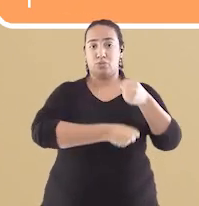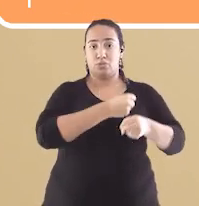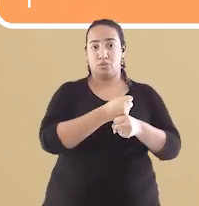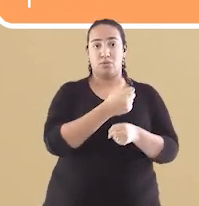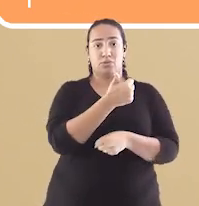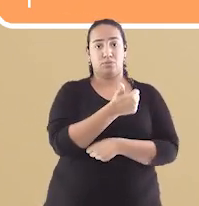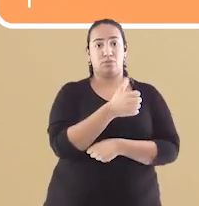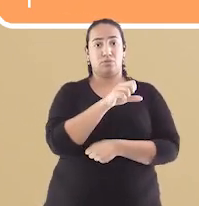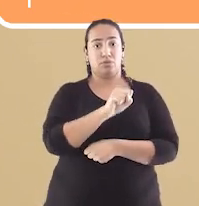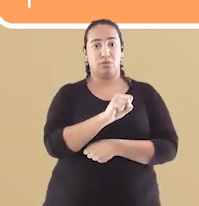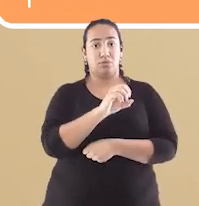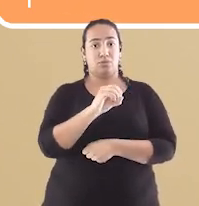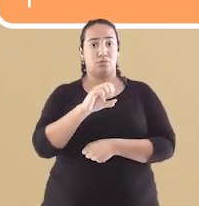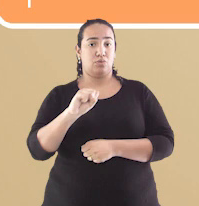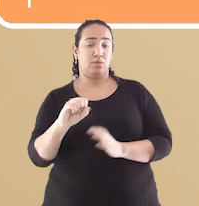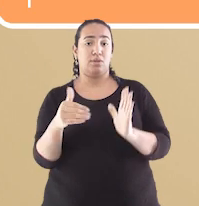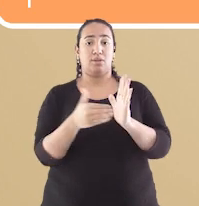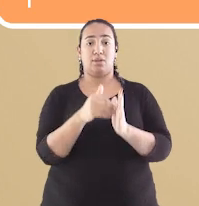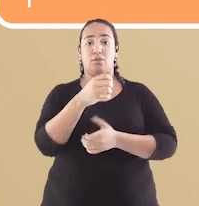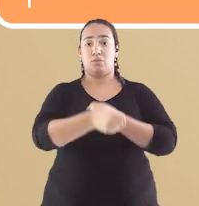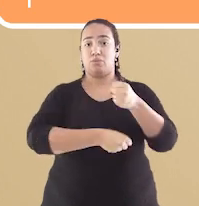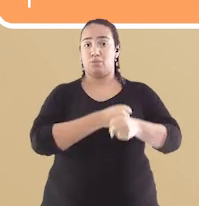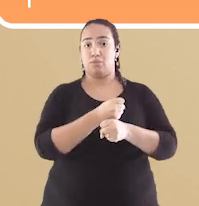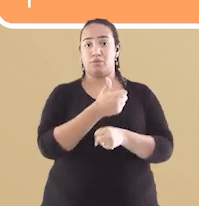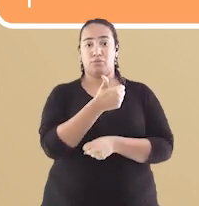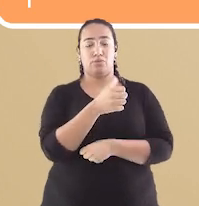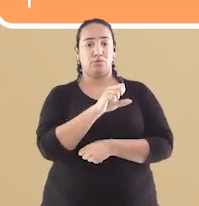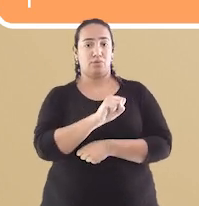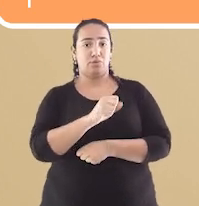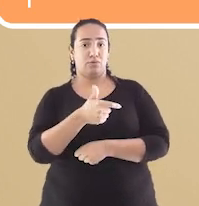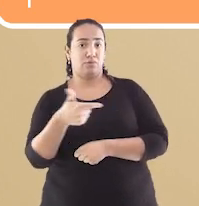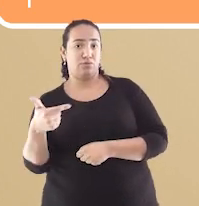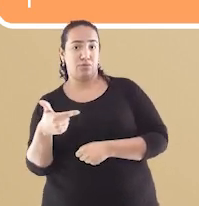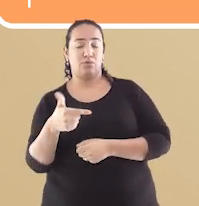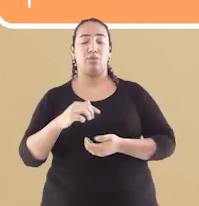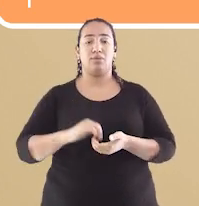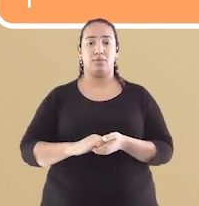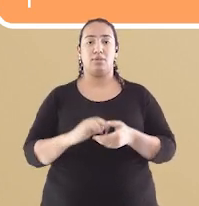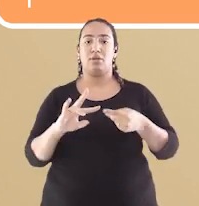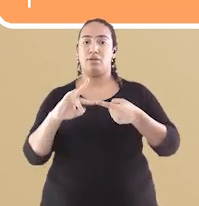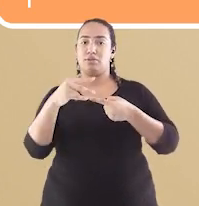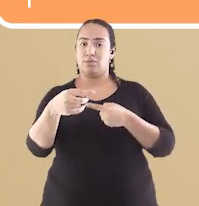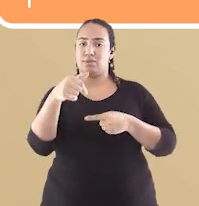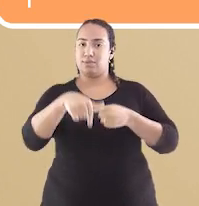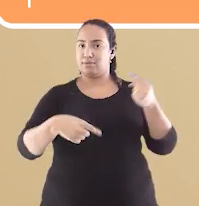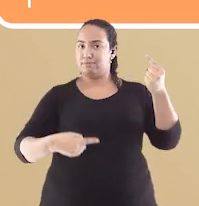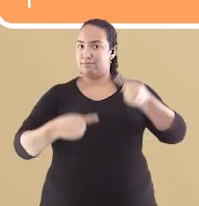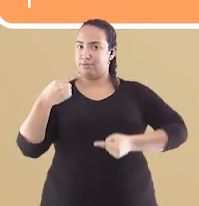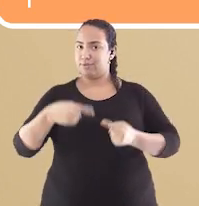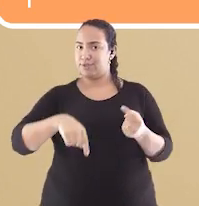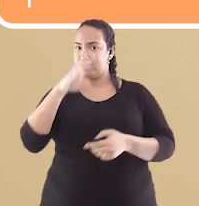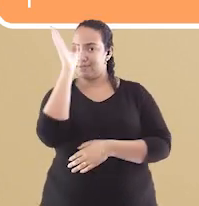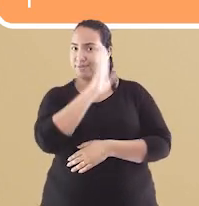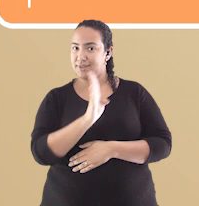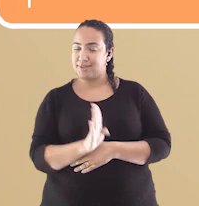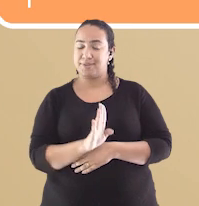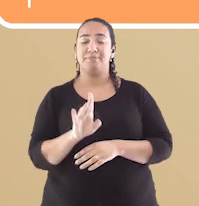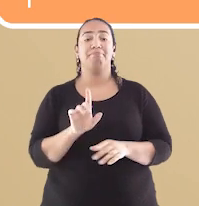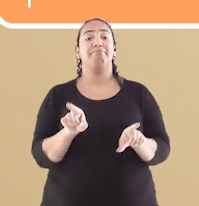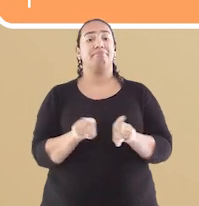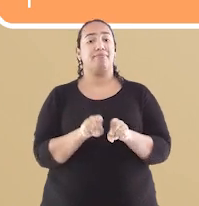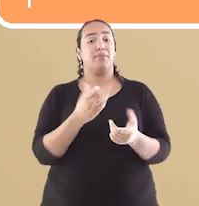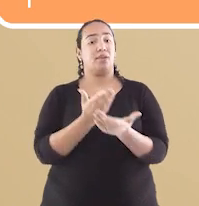1822, e os seus desdobramentos para a história política brasileira. Ah, e o nosso objetivo é